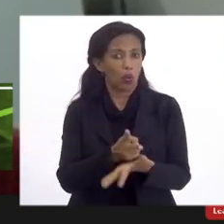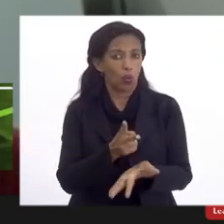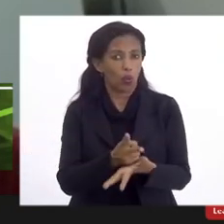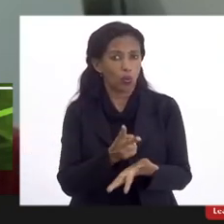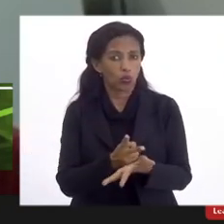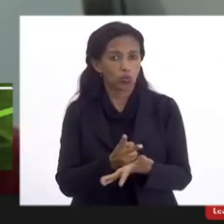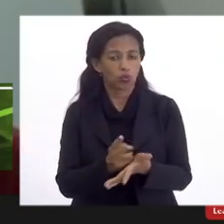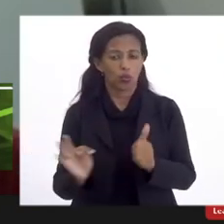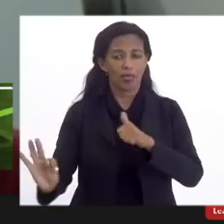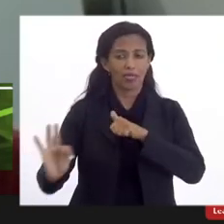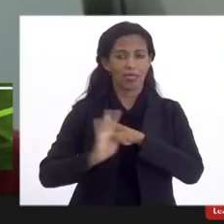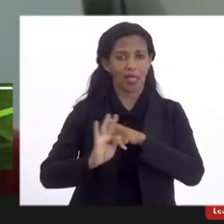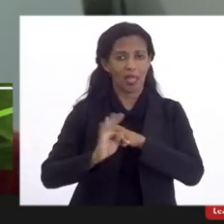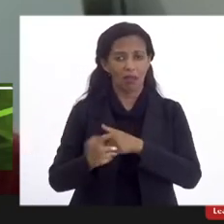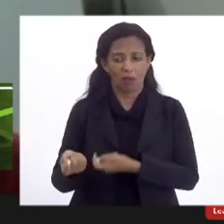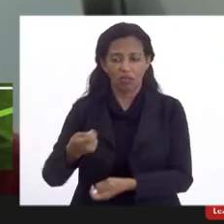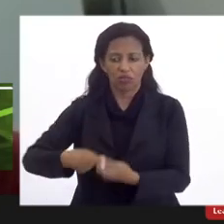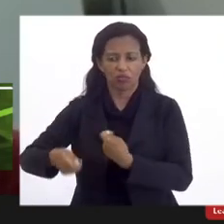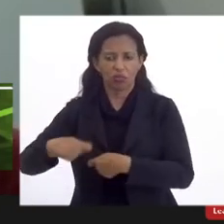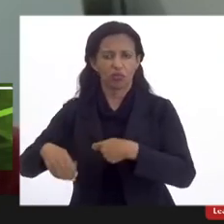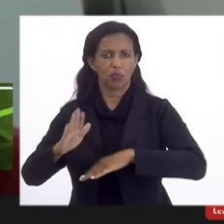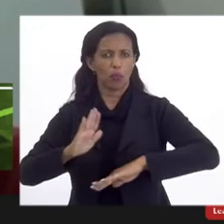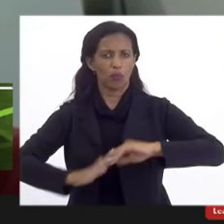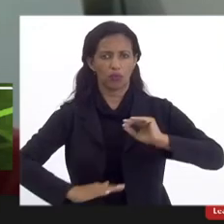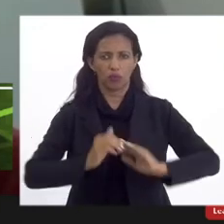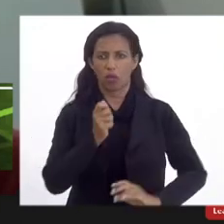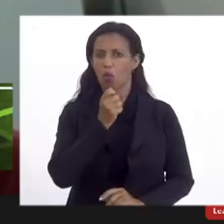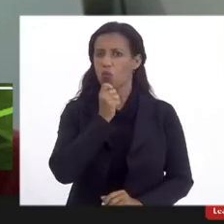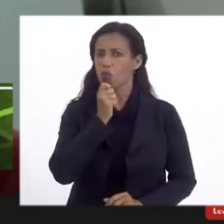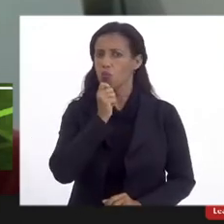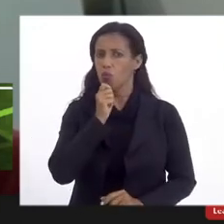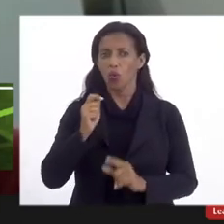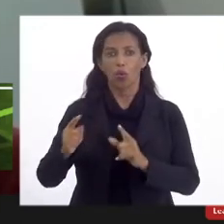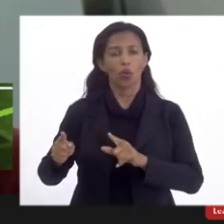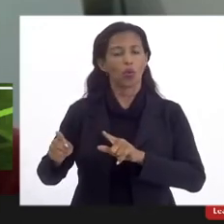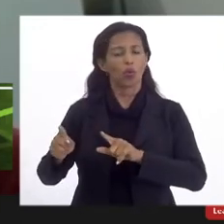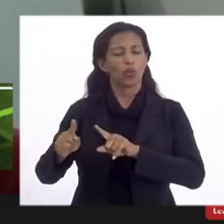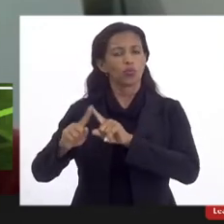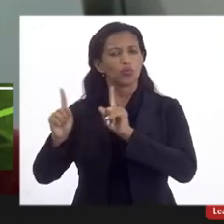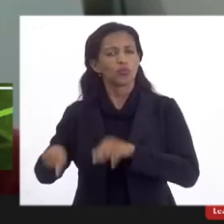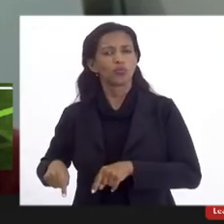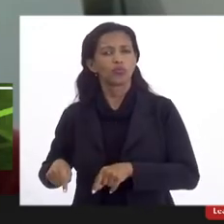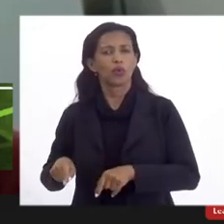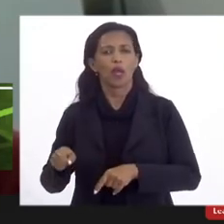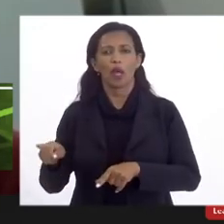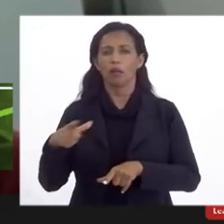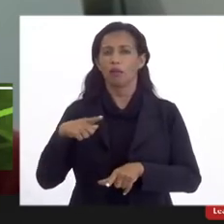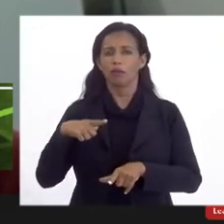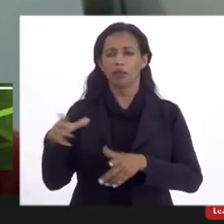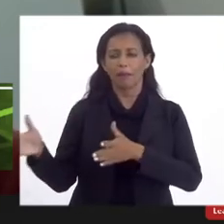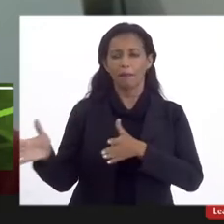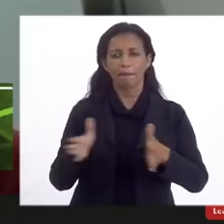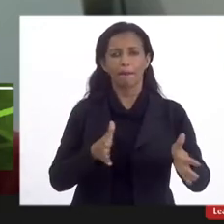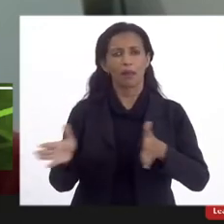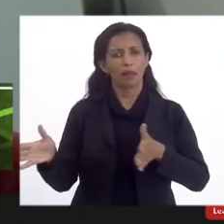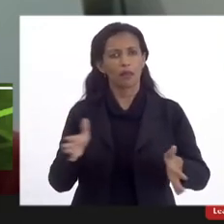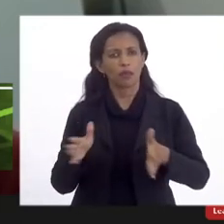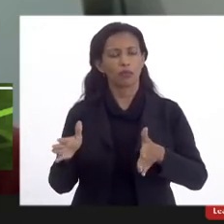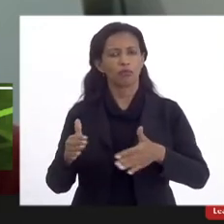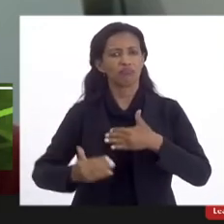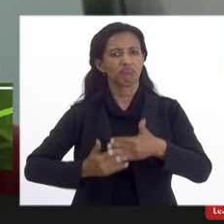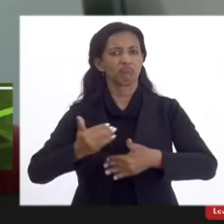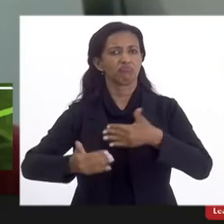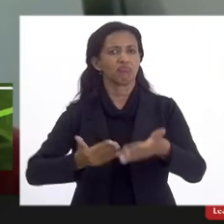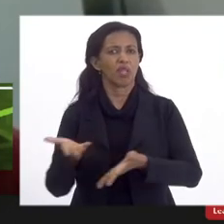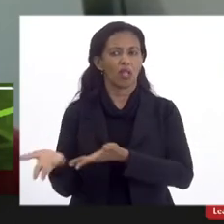o quadro técnico administrativo. Os servidores continuam sem plano de cargo e carreira, sem